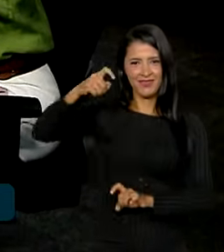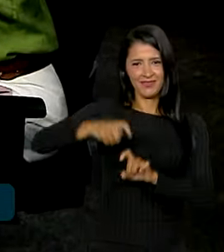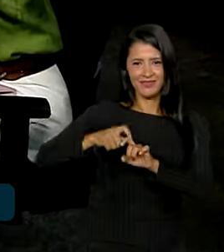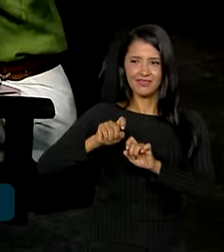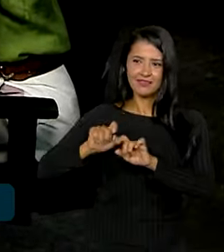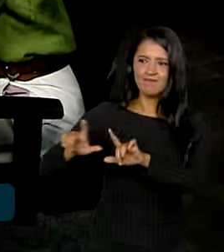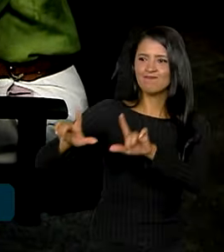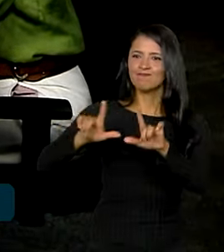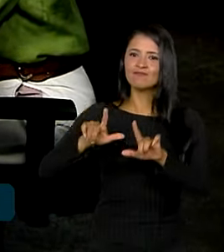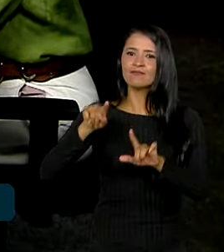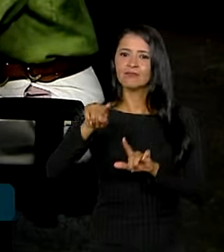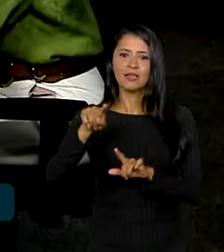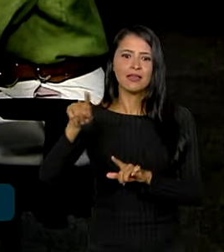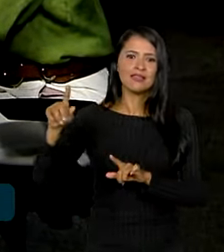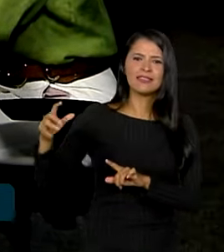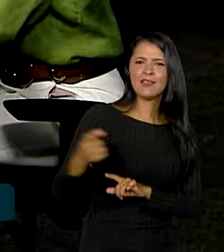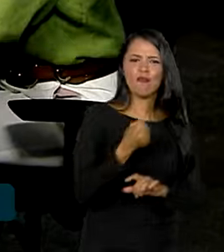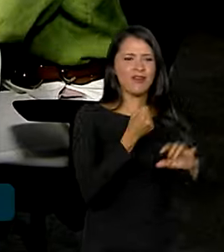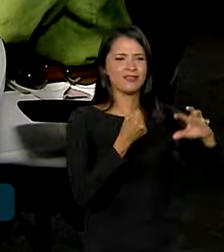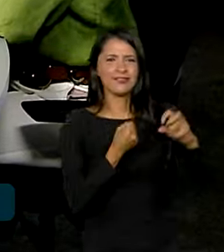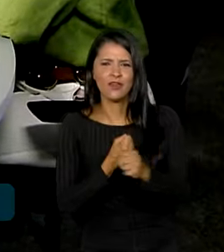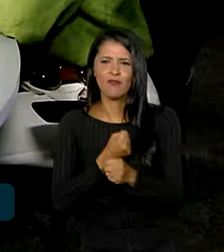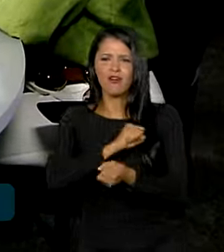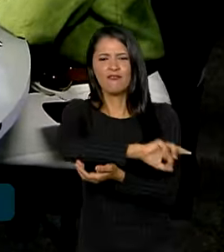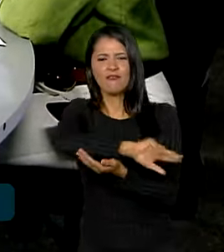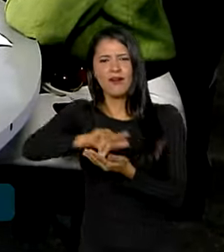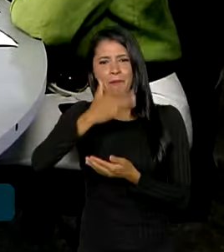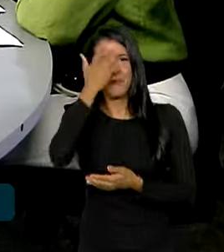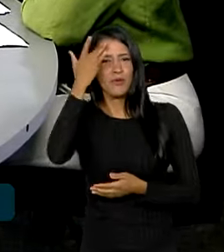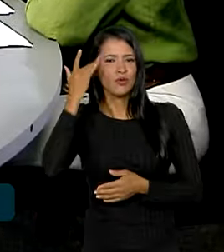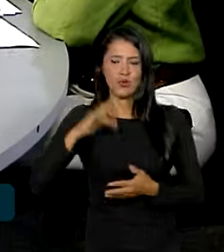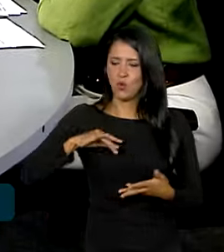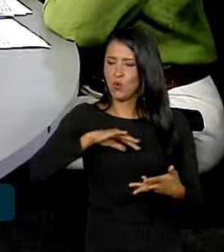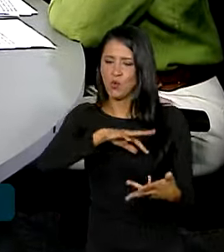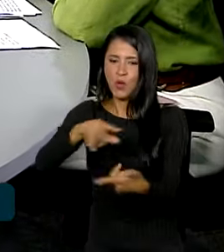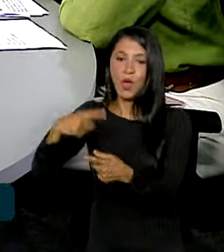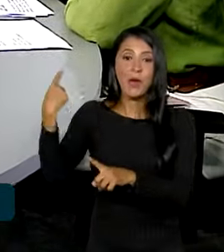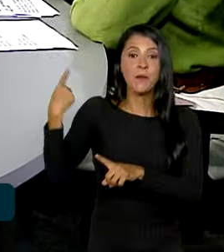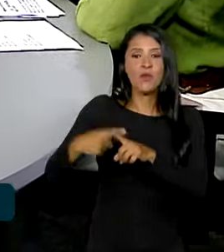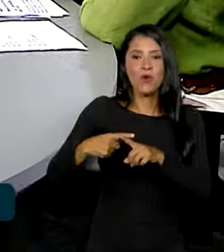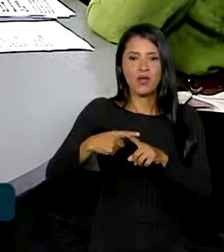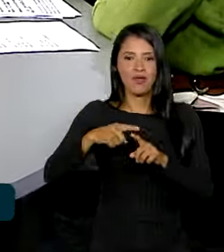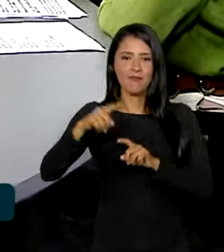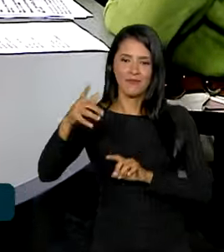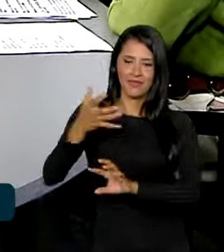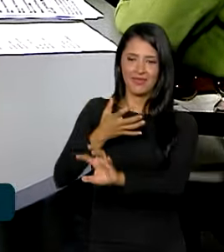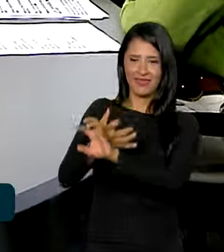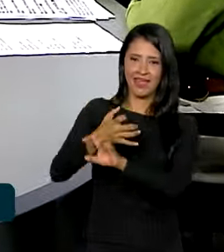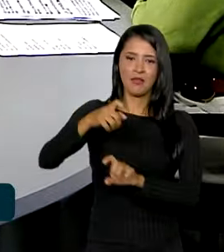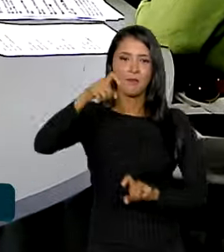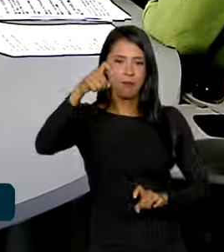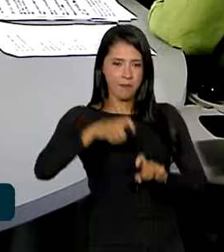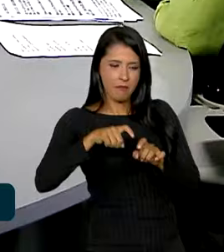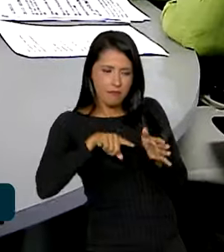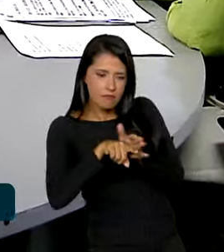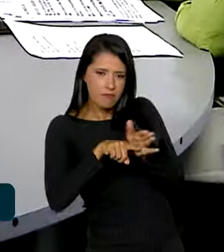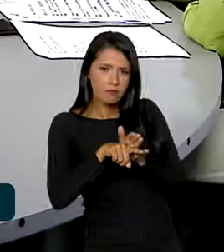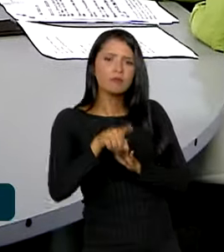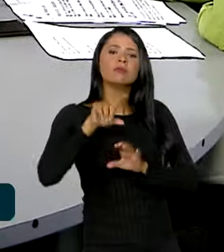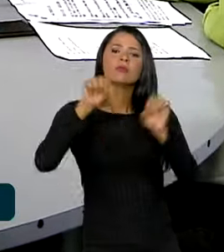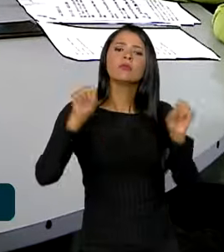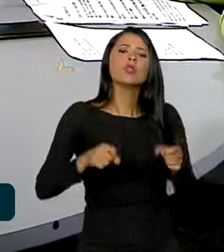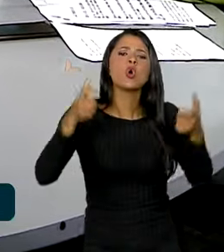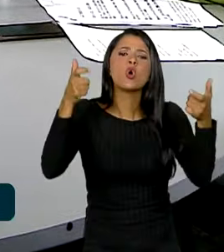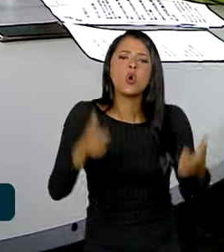salvar muitos e muitos e muitos cidadãos no mundo do outro. Porque a teleperícia, você tem um sistema em que você tenha, onde tiver o